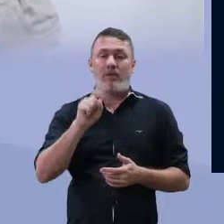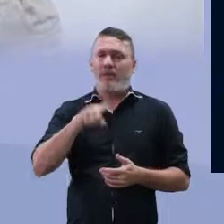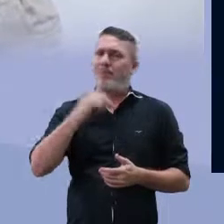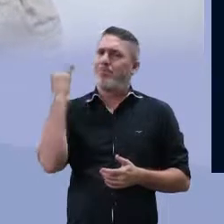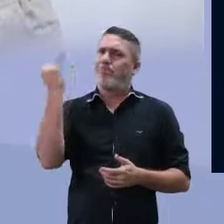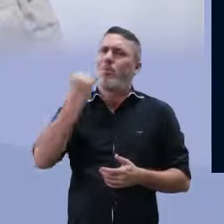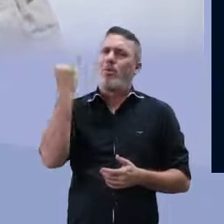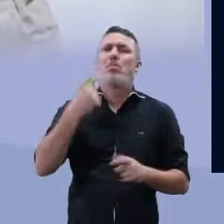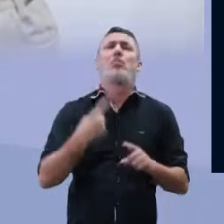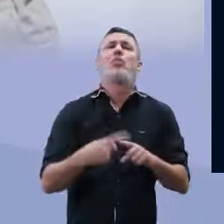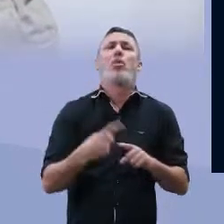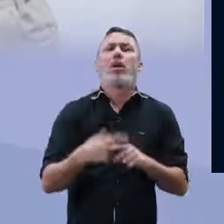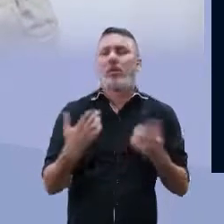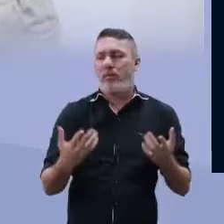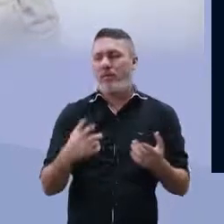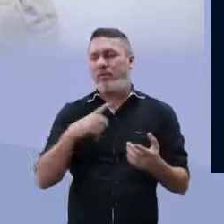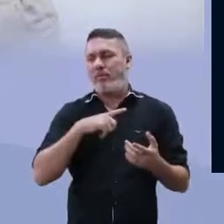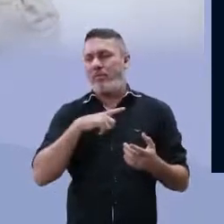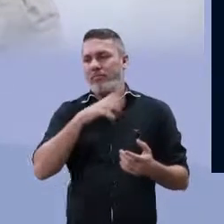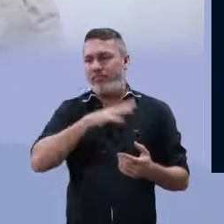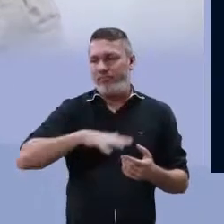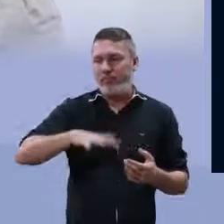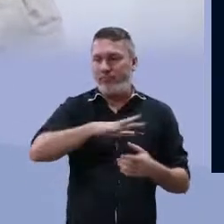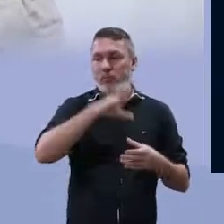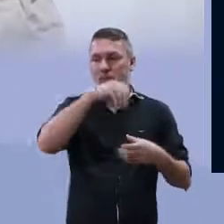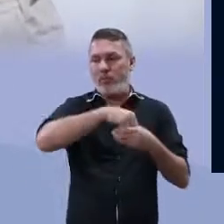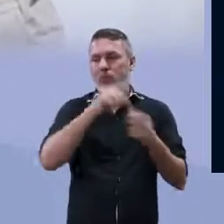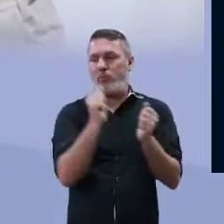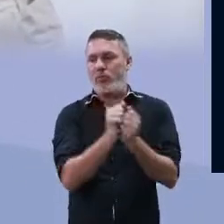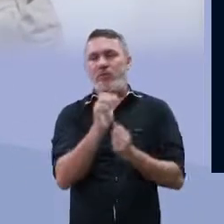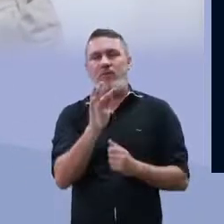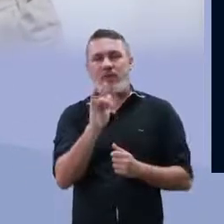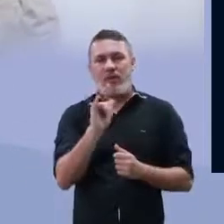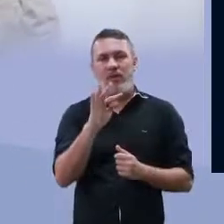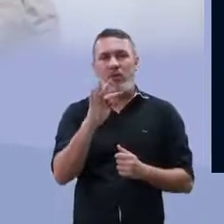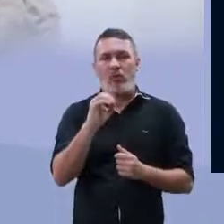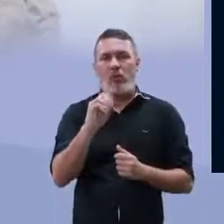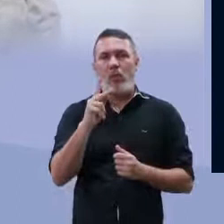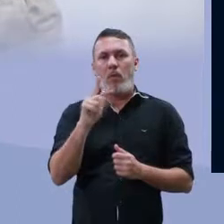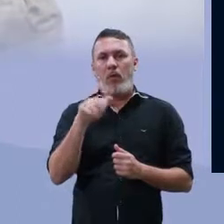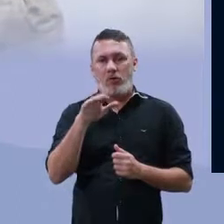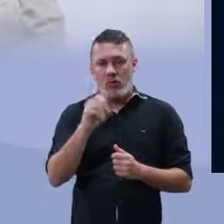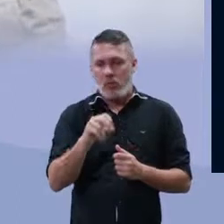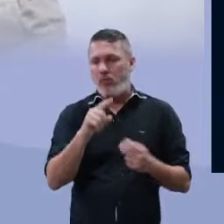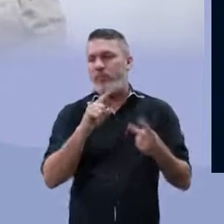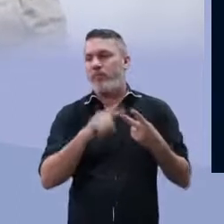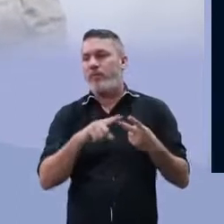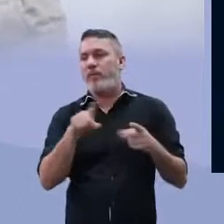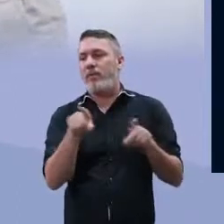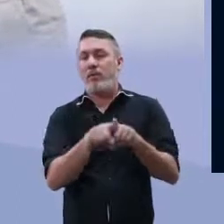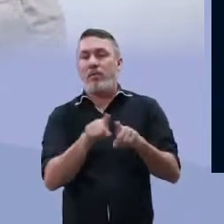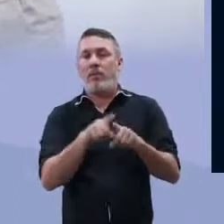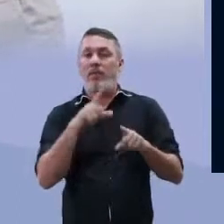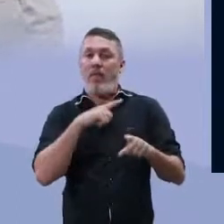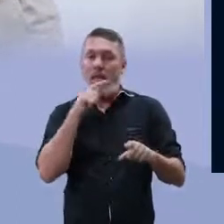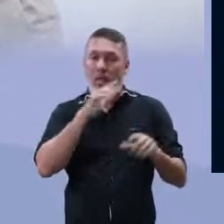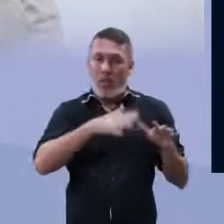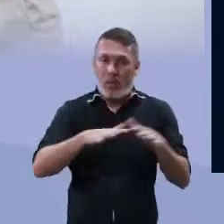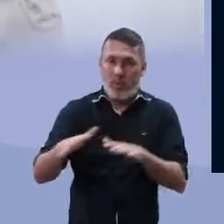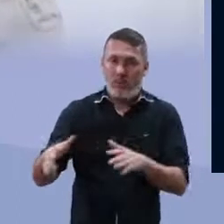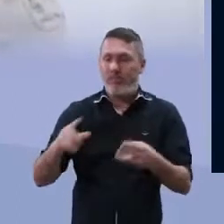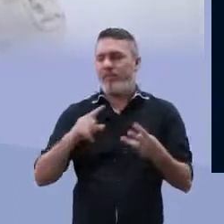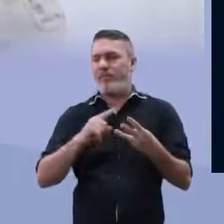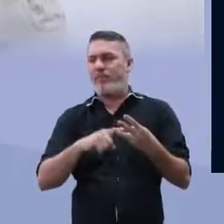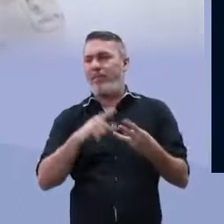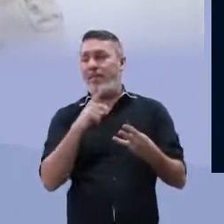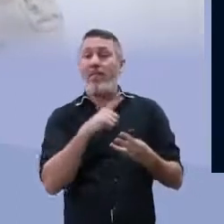Fazem parte do fitoplancton. São as maiores produtoras aquáticas, né? Junto com as bactérias. Fazem parte da indústria alimentícia.